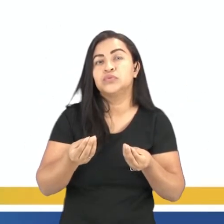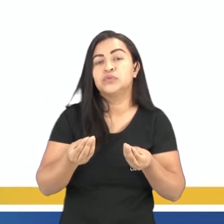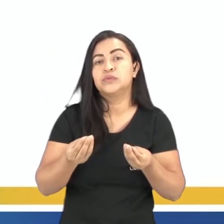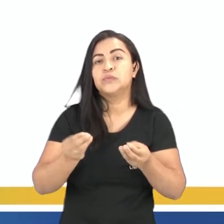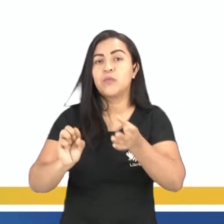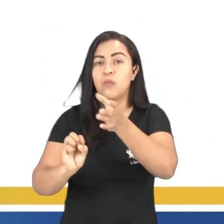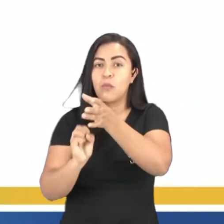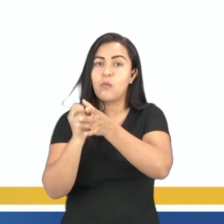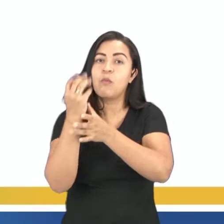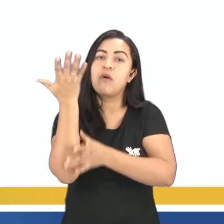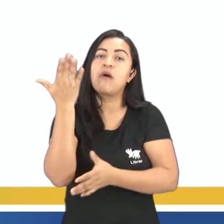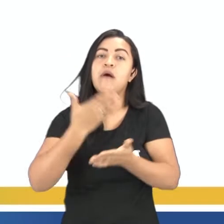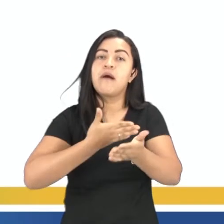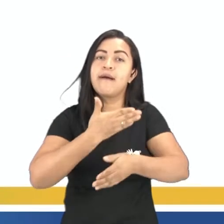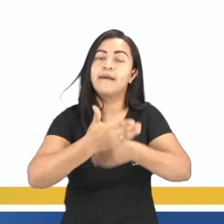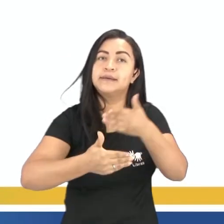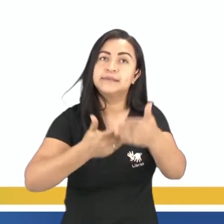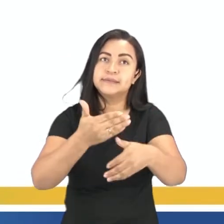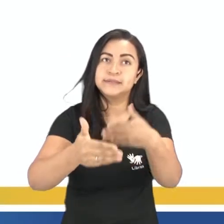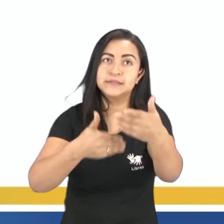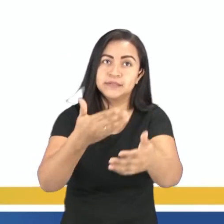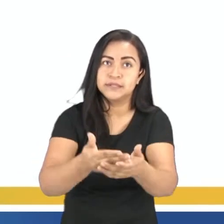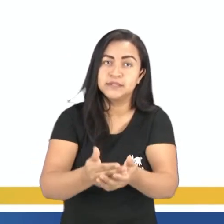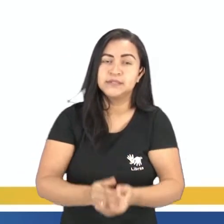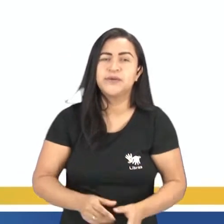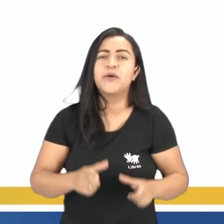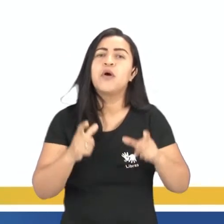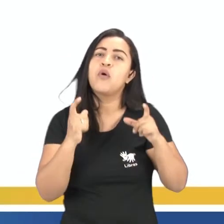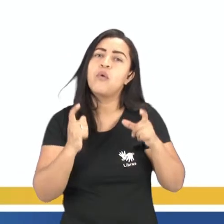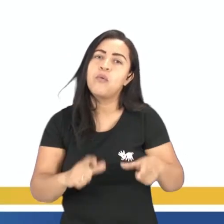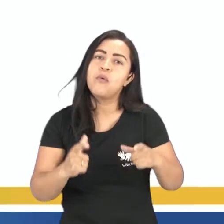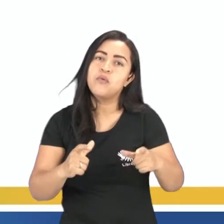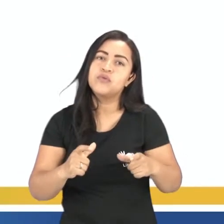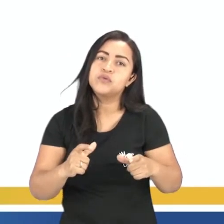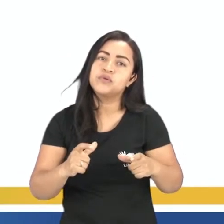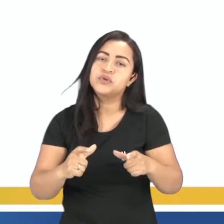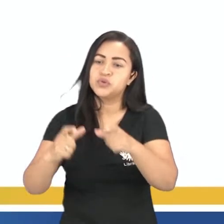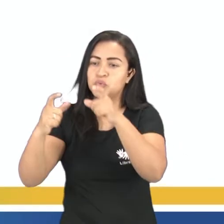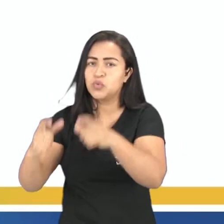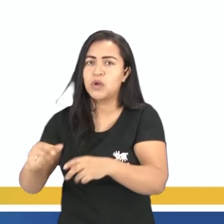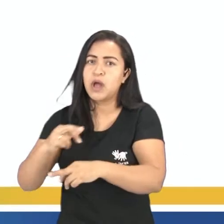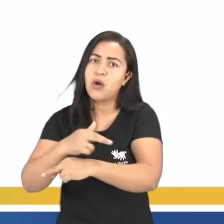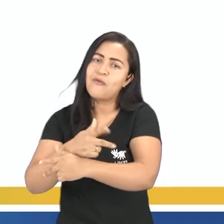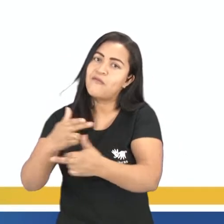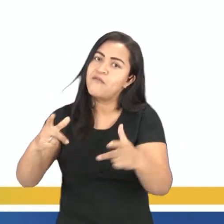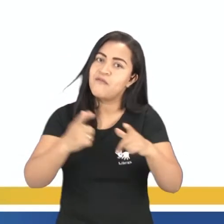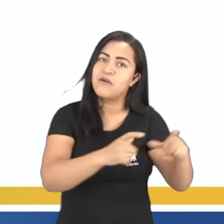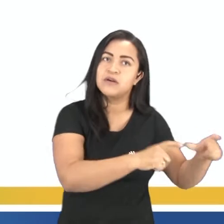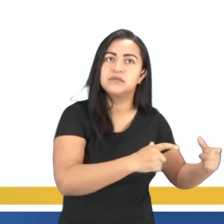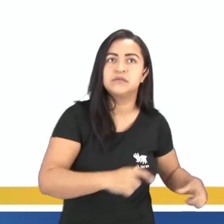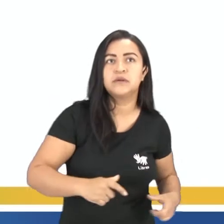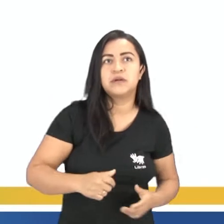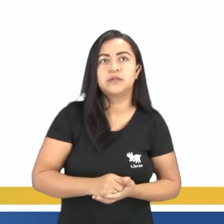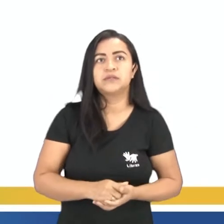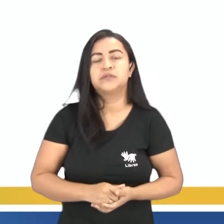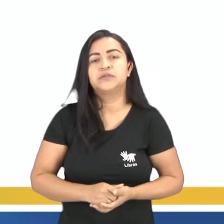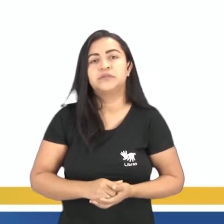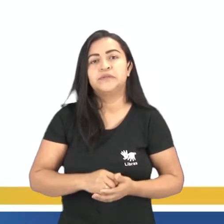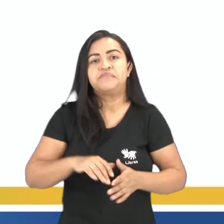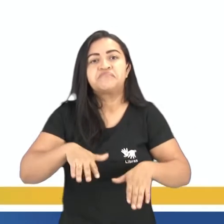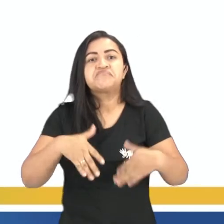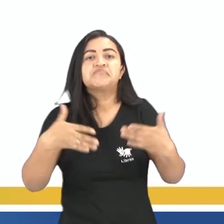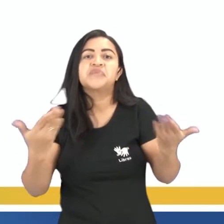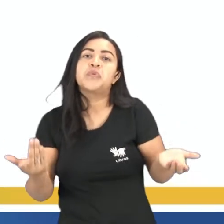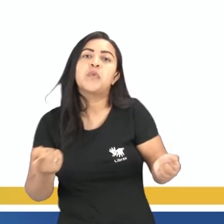fatos? Onde? O lugar ou lugares de ocorrência? Quando? O momento ou momentos em que se